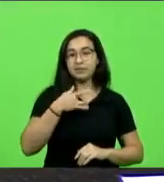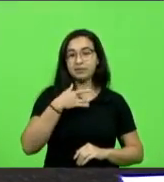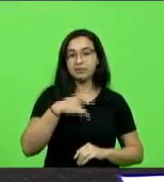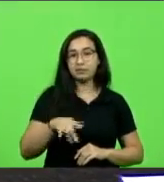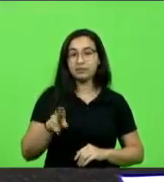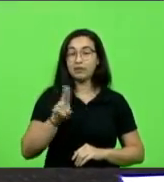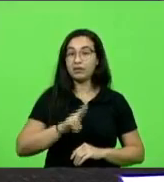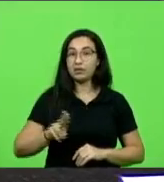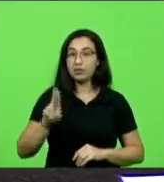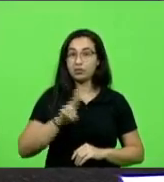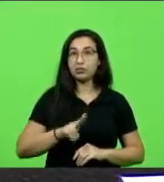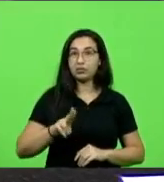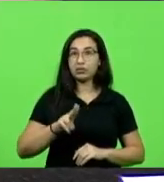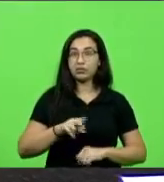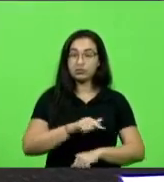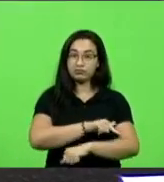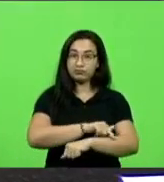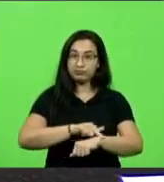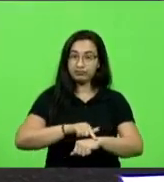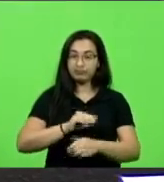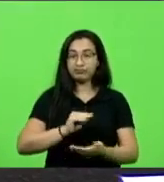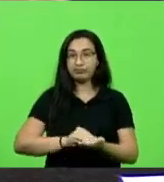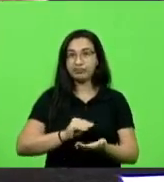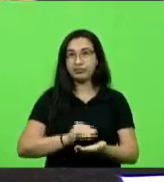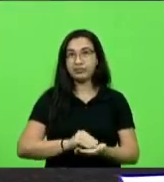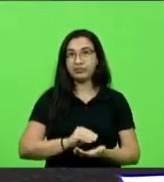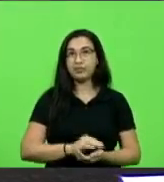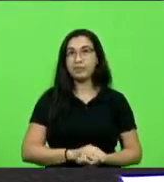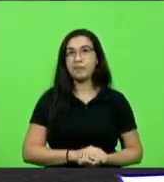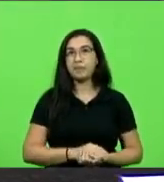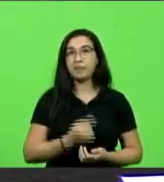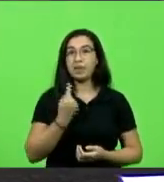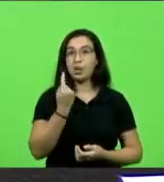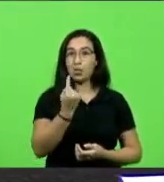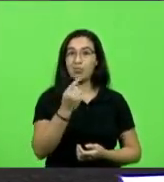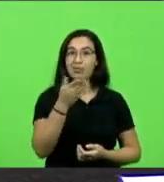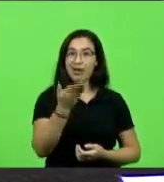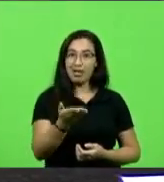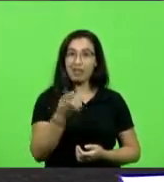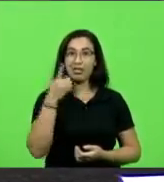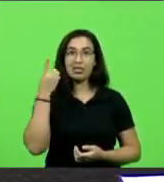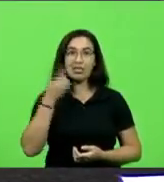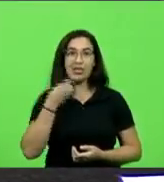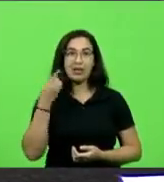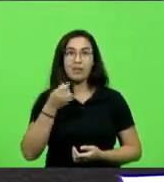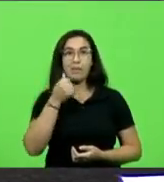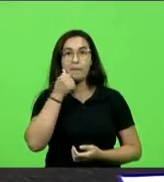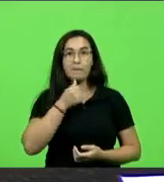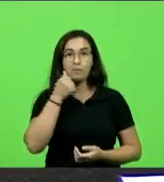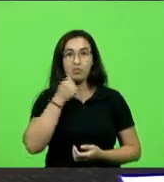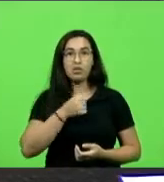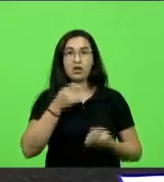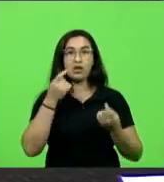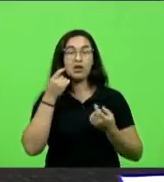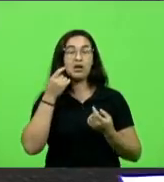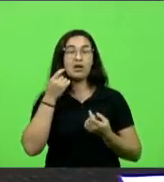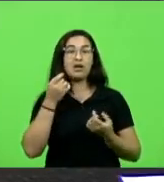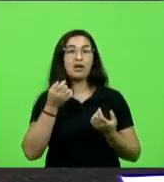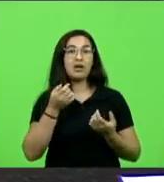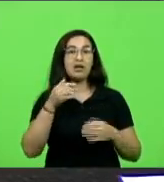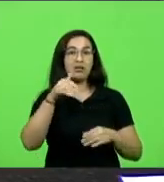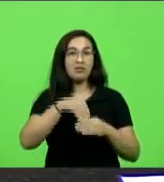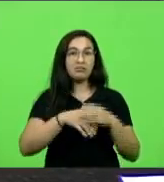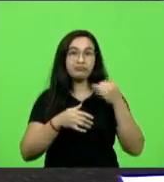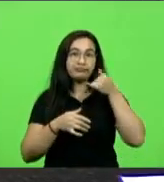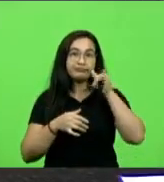da deselegância. nem vou usar nem no plural. Uma deputada está usando isso para evitar que o projeto seja votado.